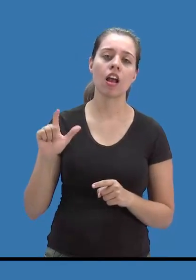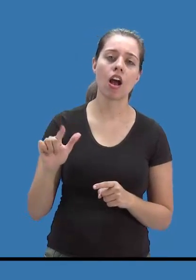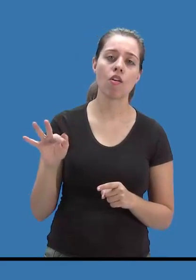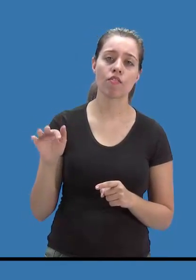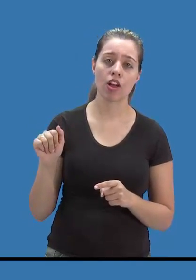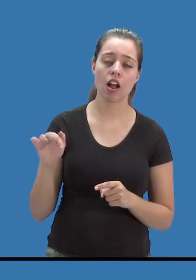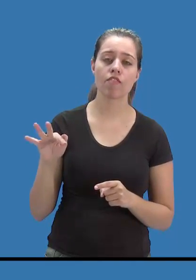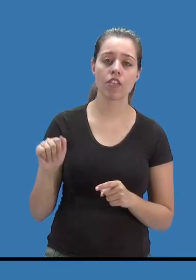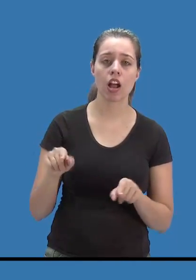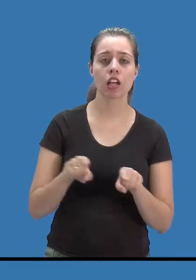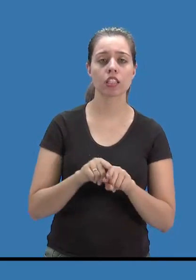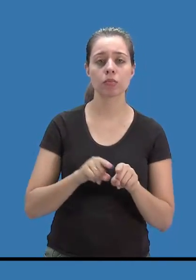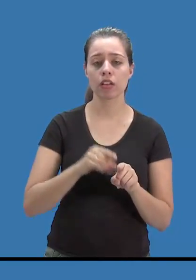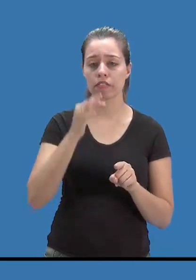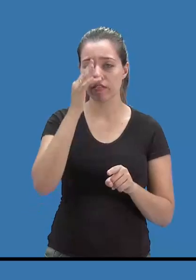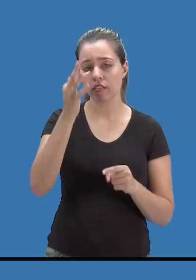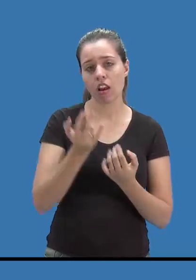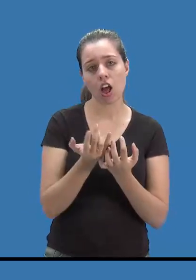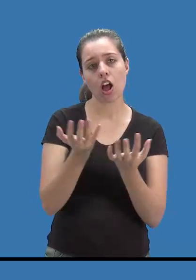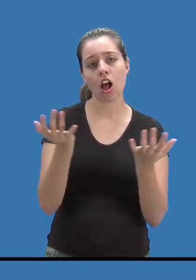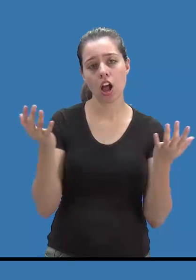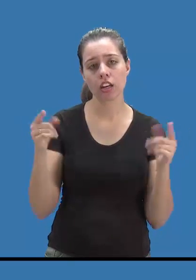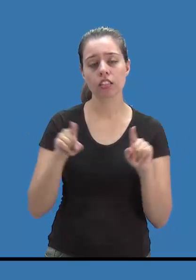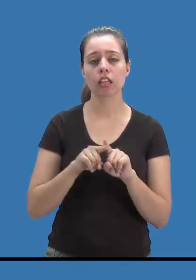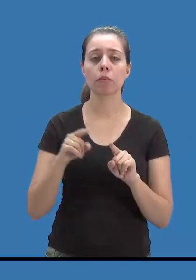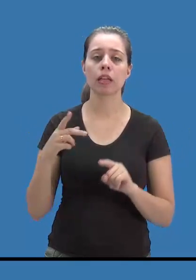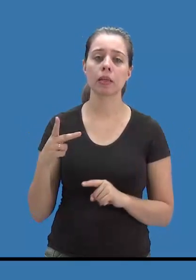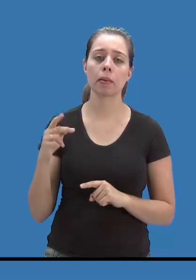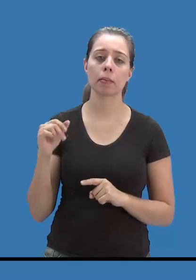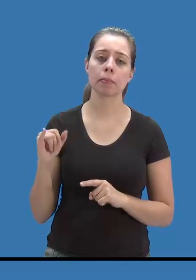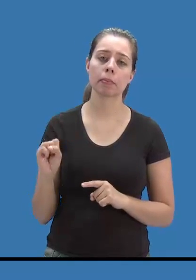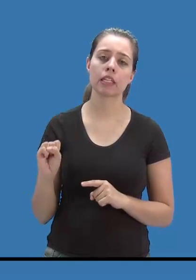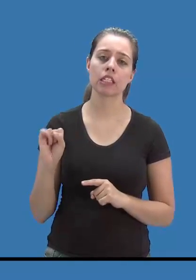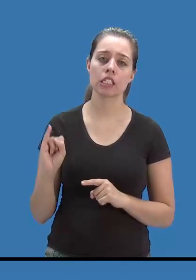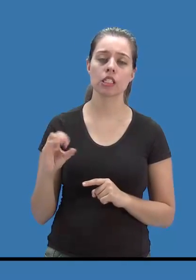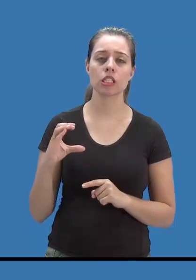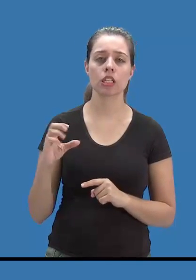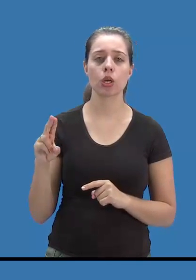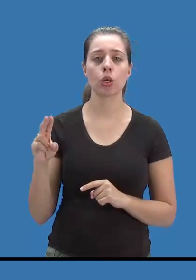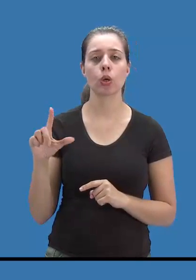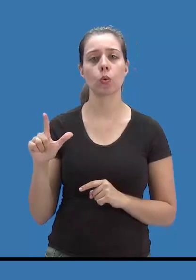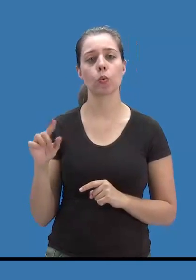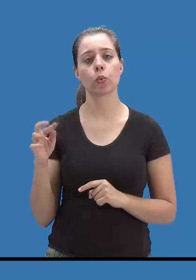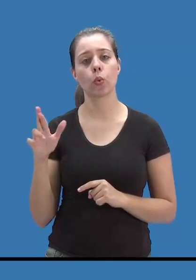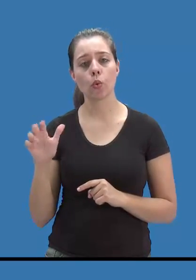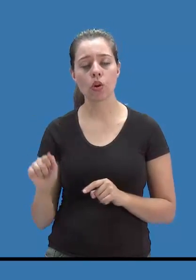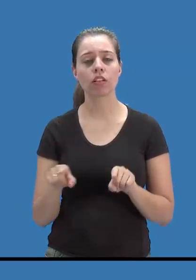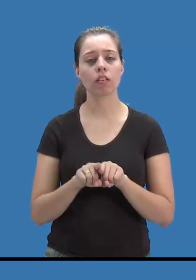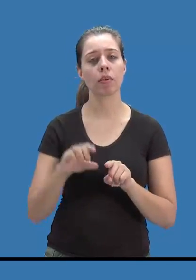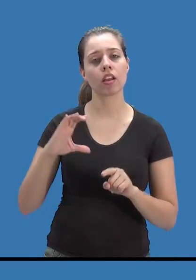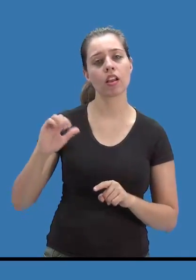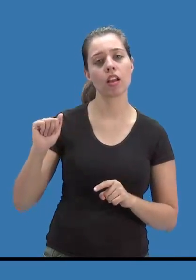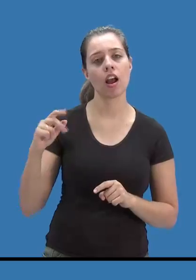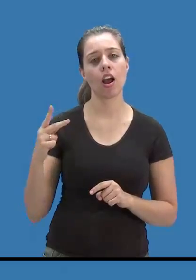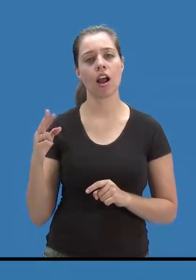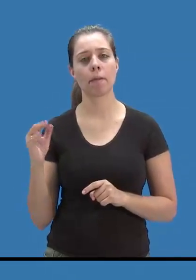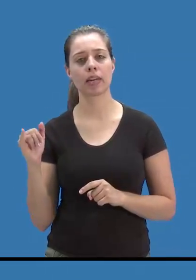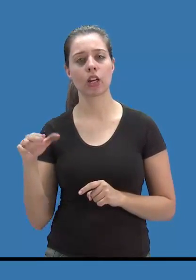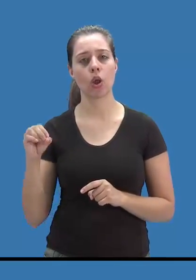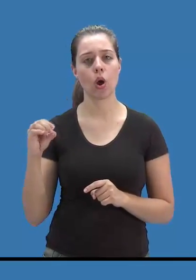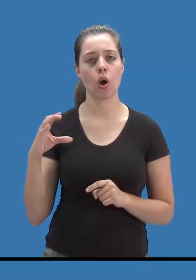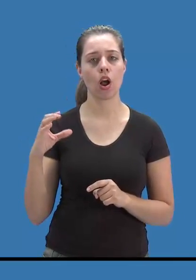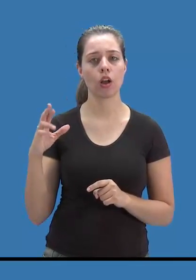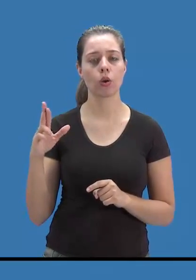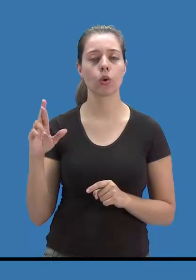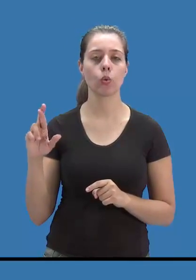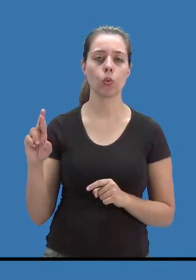exóticas e orquídeas, além de piscicultura e caprinocultura. Então, para mim,